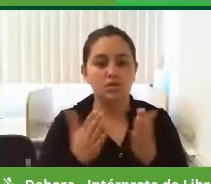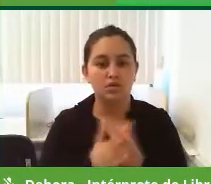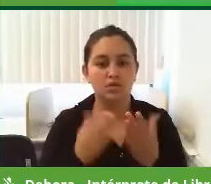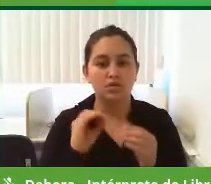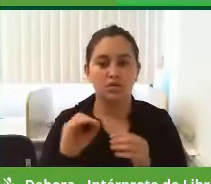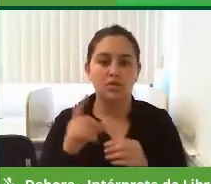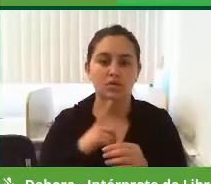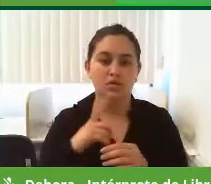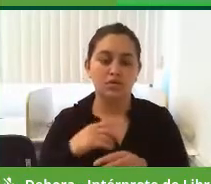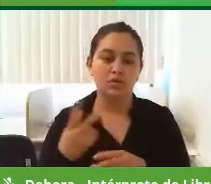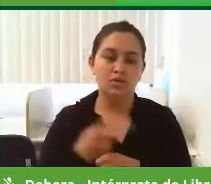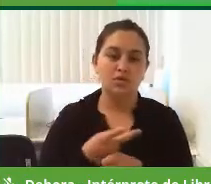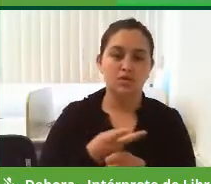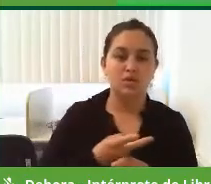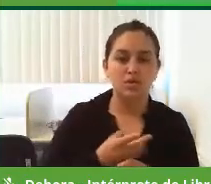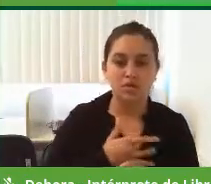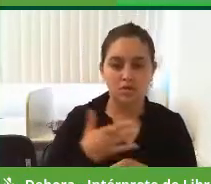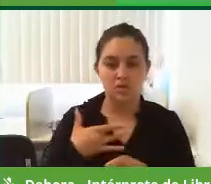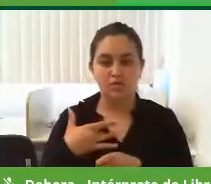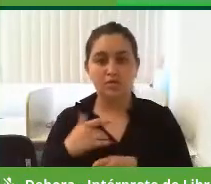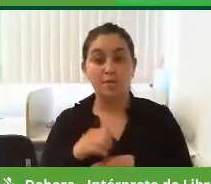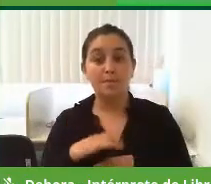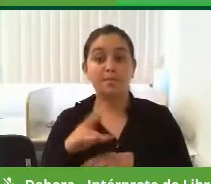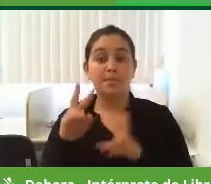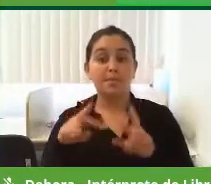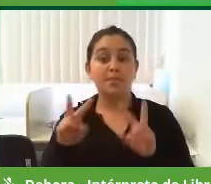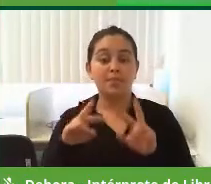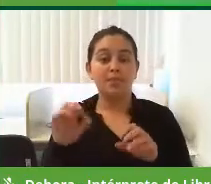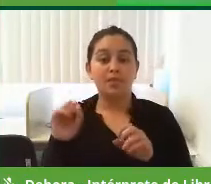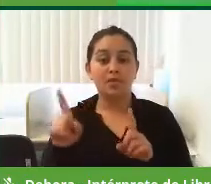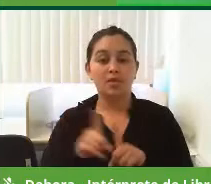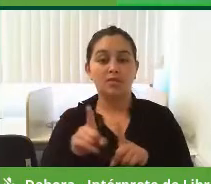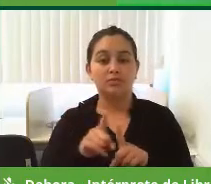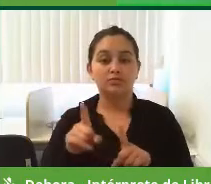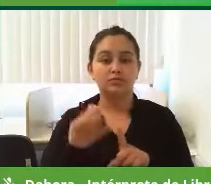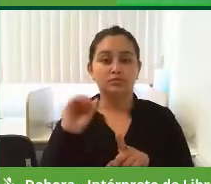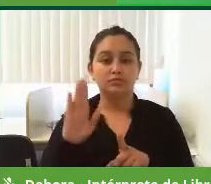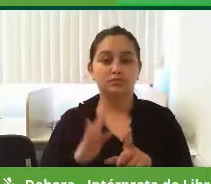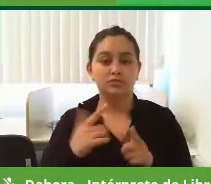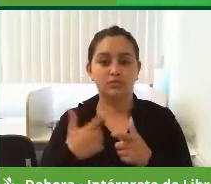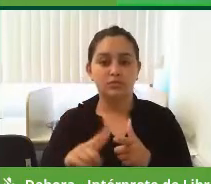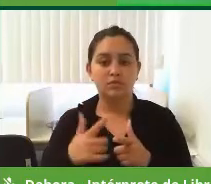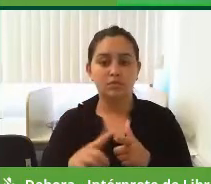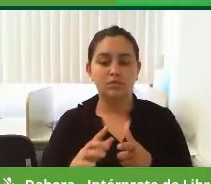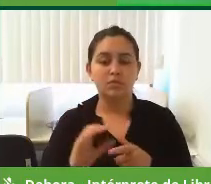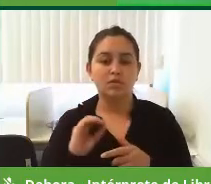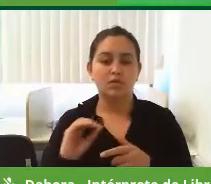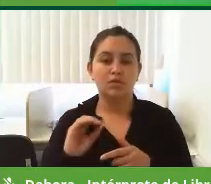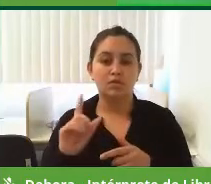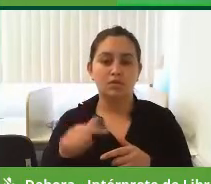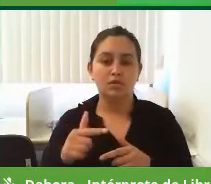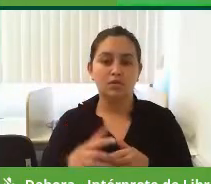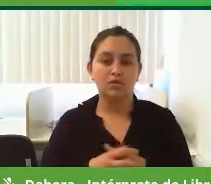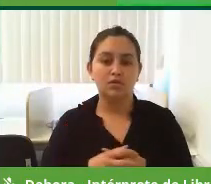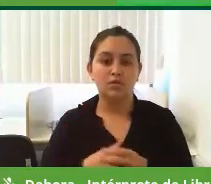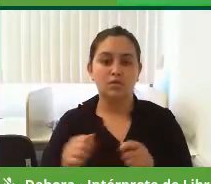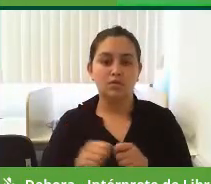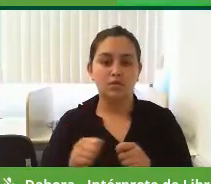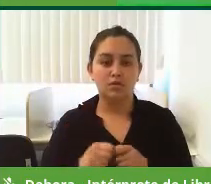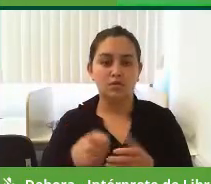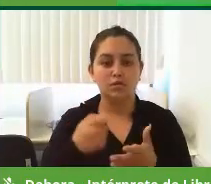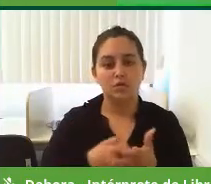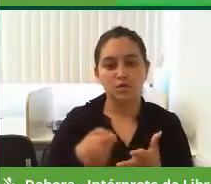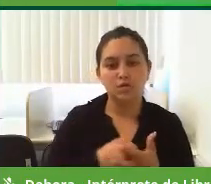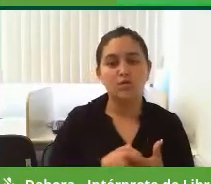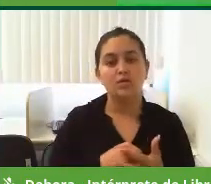buscar a sua saúde. Mas nós vemos também em São Bento um problema sério, que é, nós temos que fazer um combate, muitas